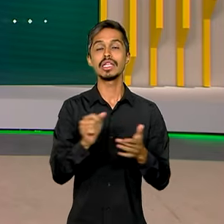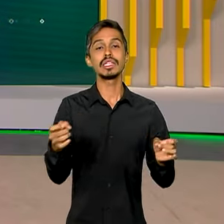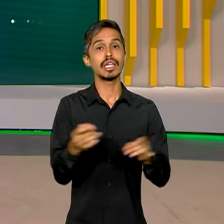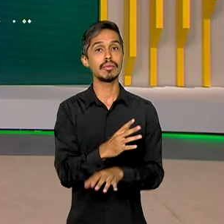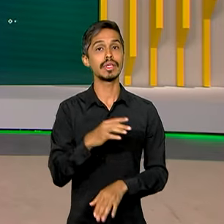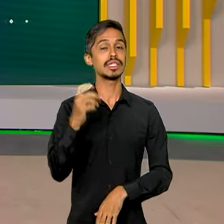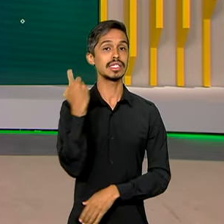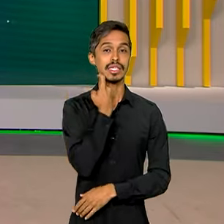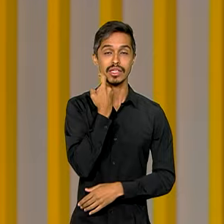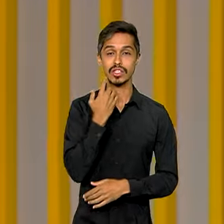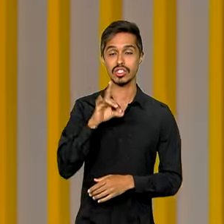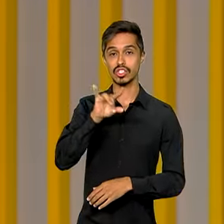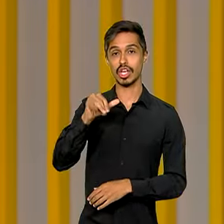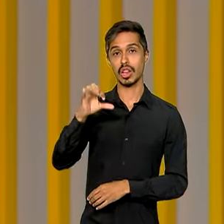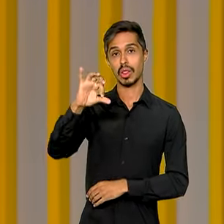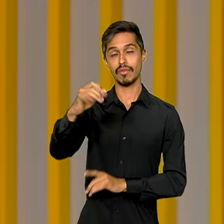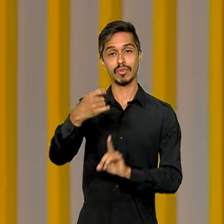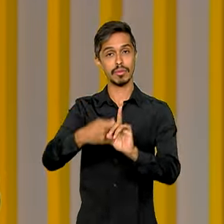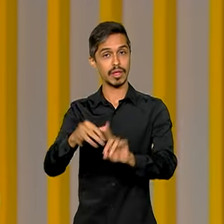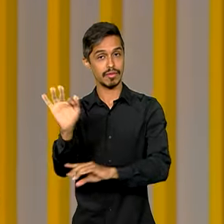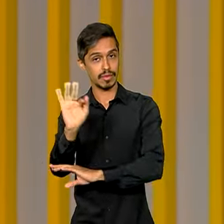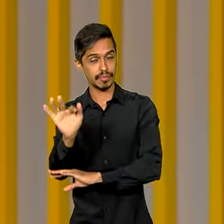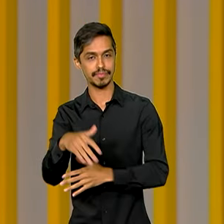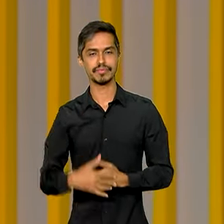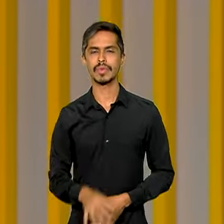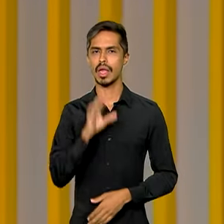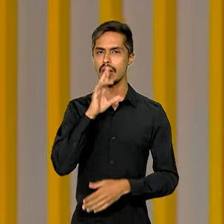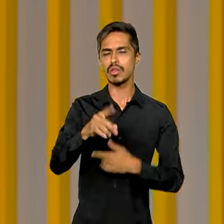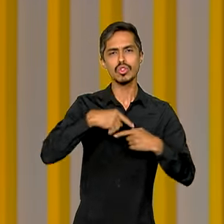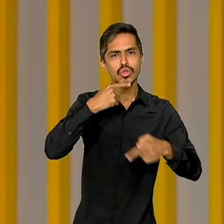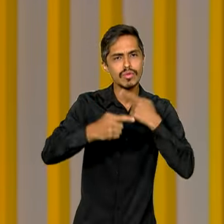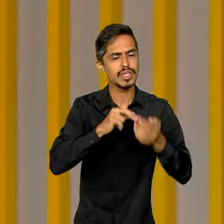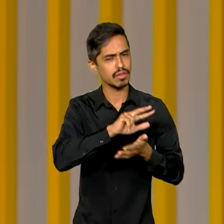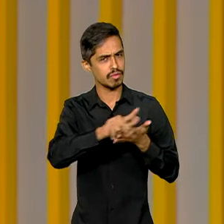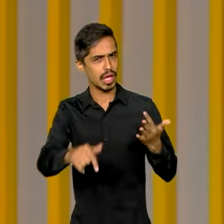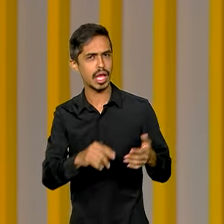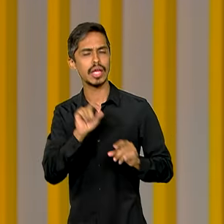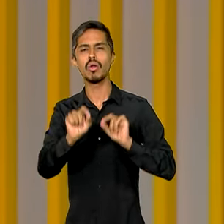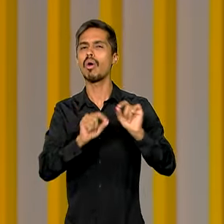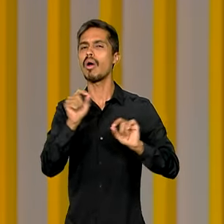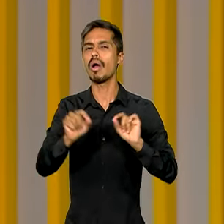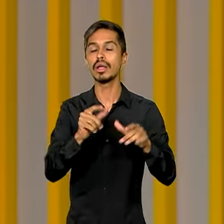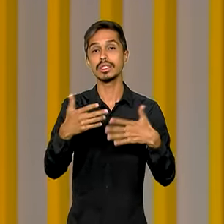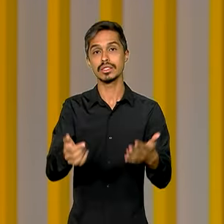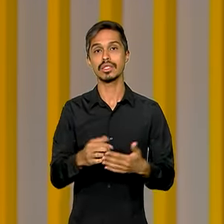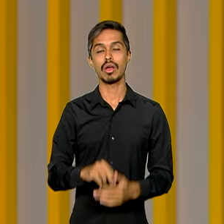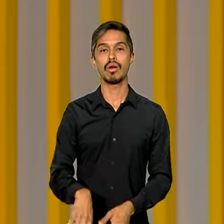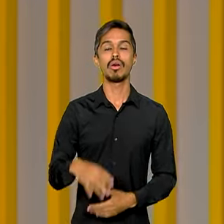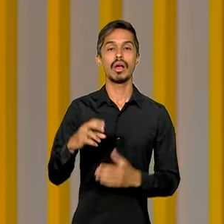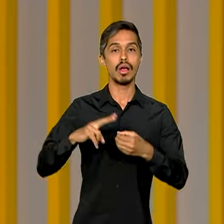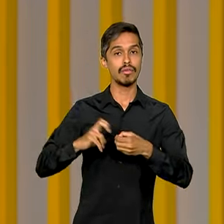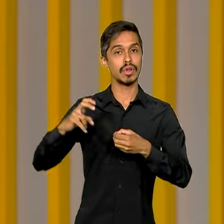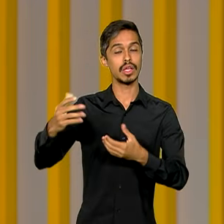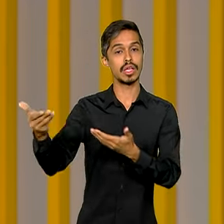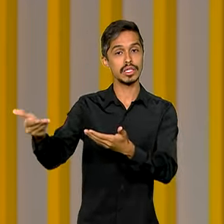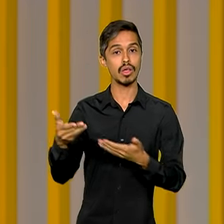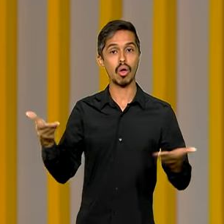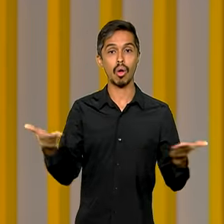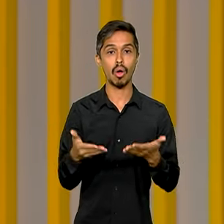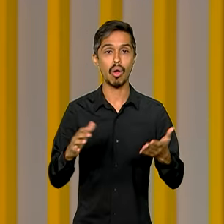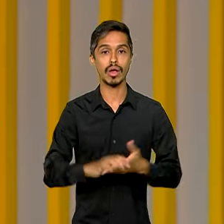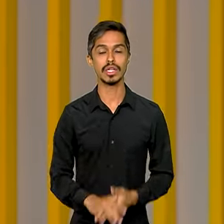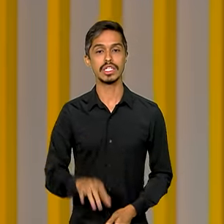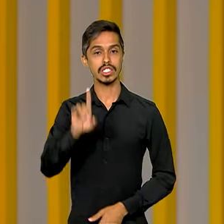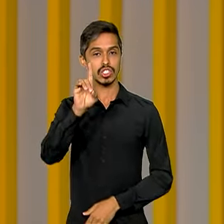9 de fevereiro. E para responder as dúvidas mais frequentes sobre o concurso, a Voz do Brasil recebeu hoje a diretora de